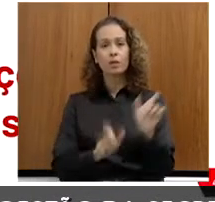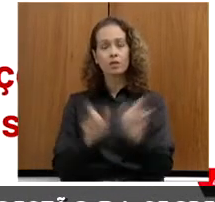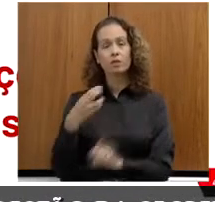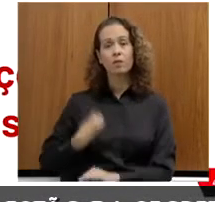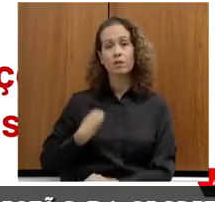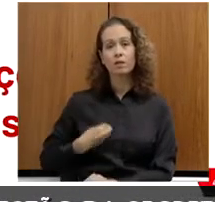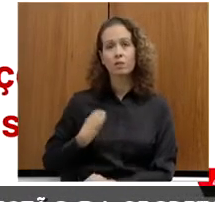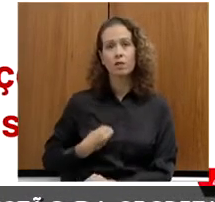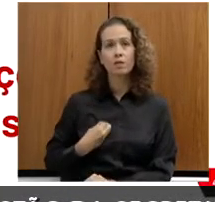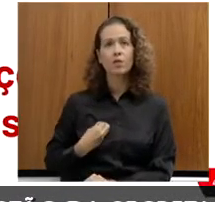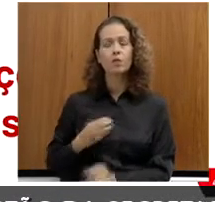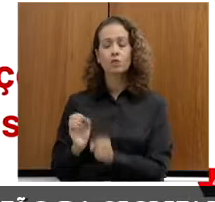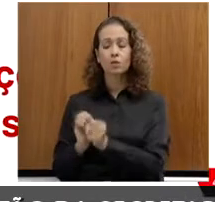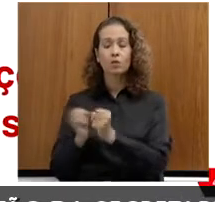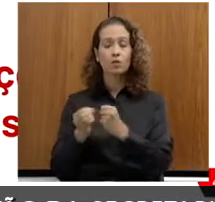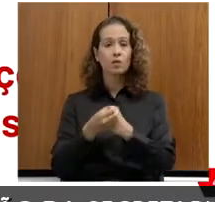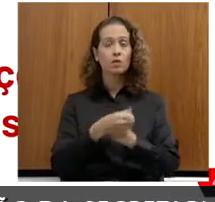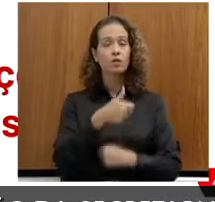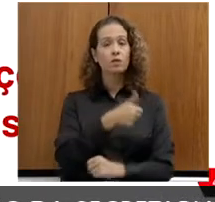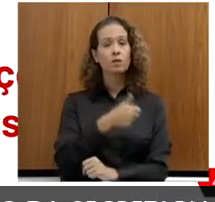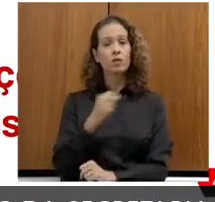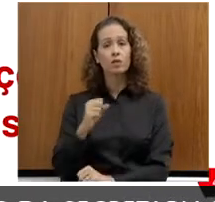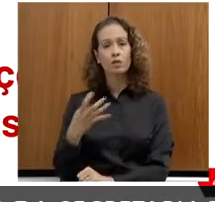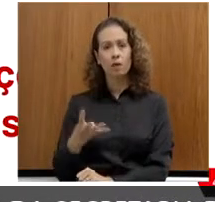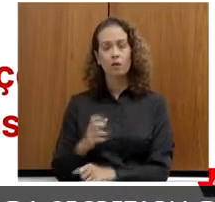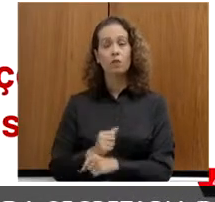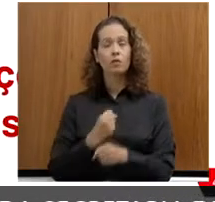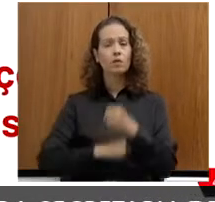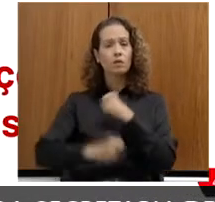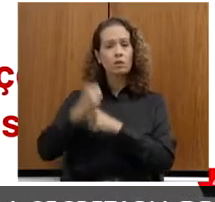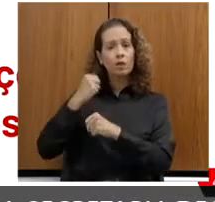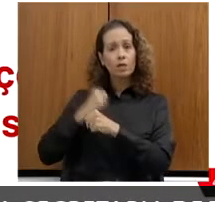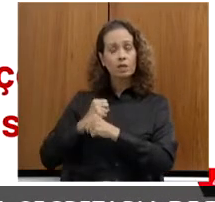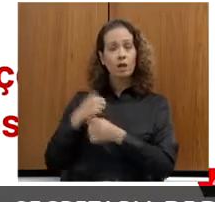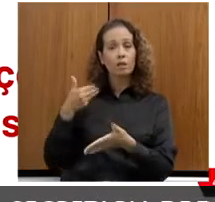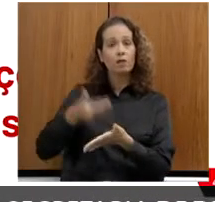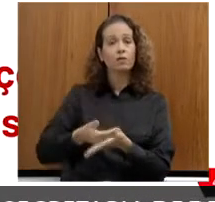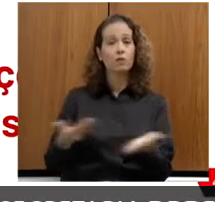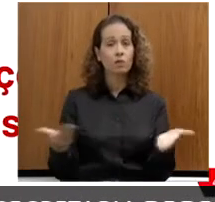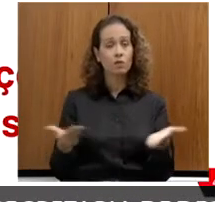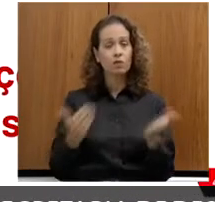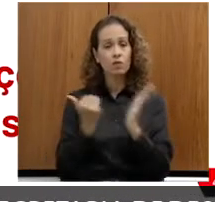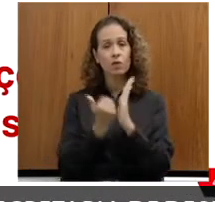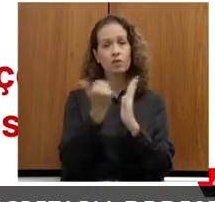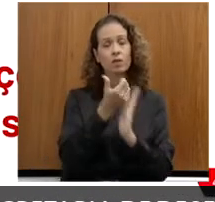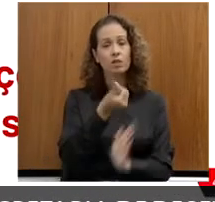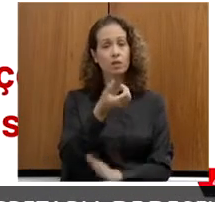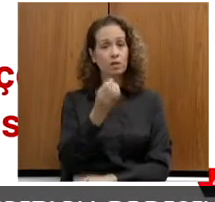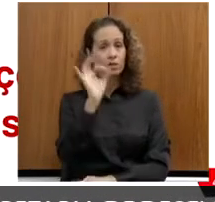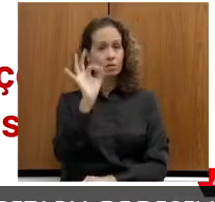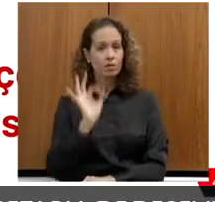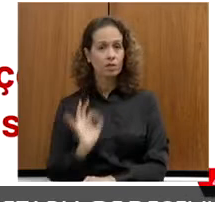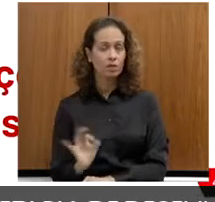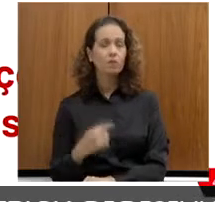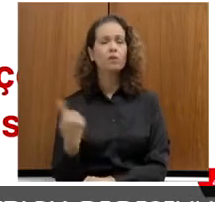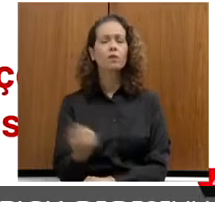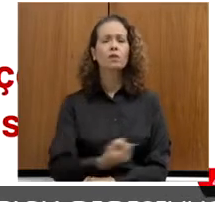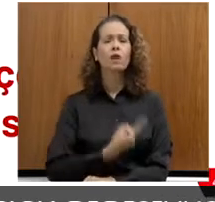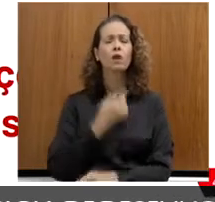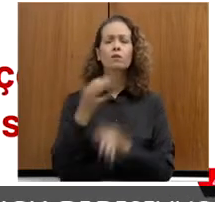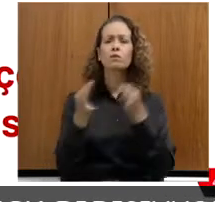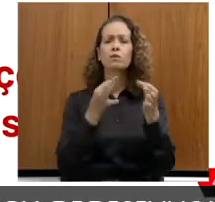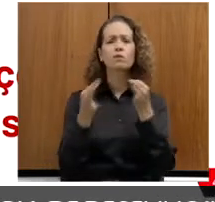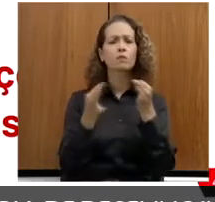184 municípios. Houve, do ano passado para esse ano, um aumento de 60%. E nós aumentamos,